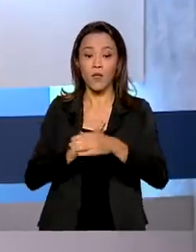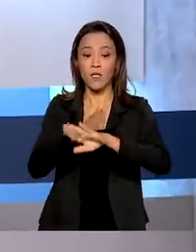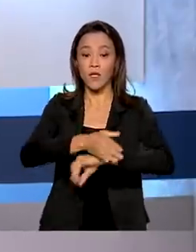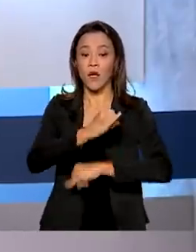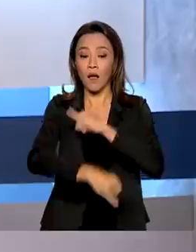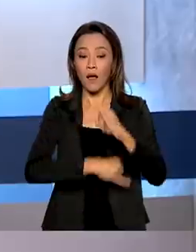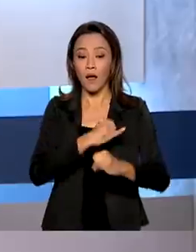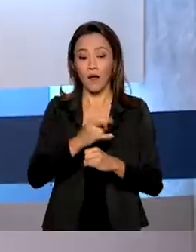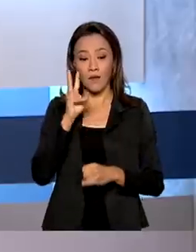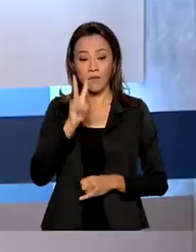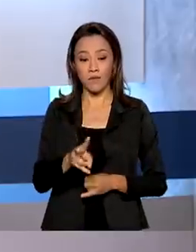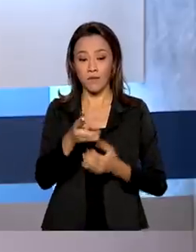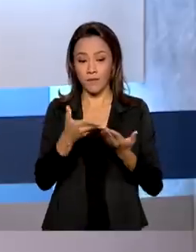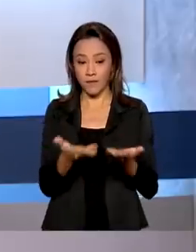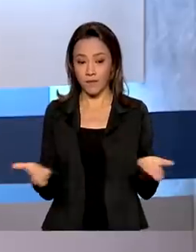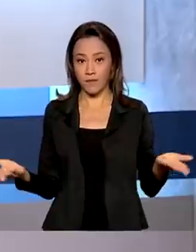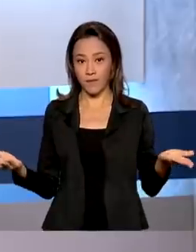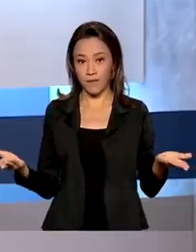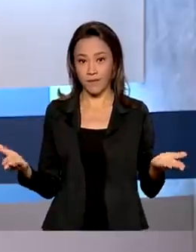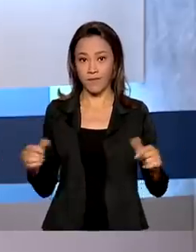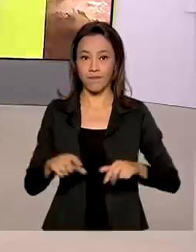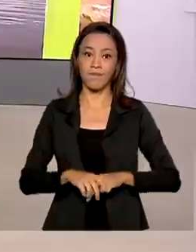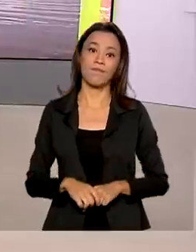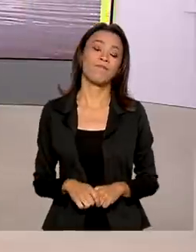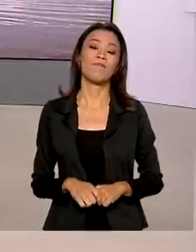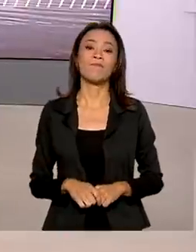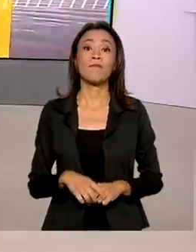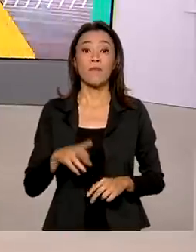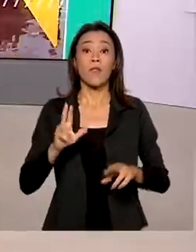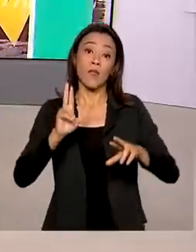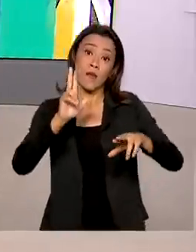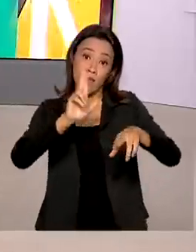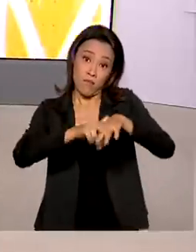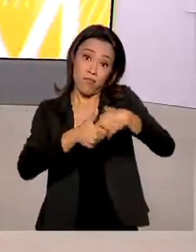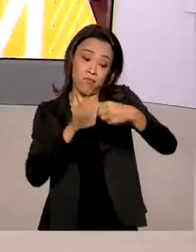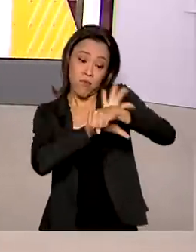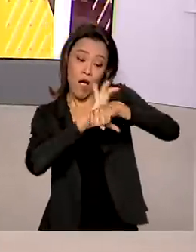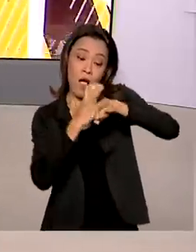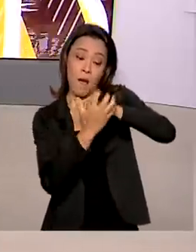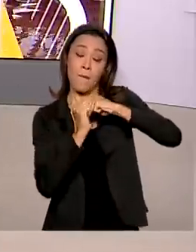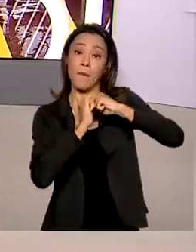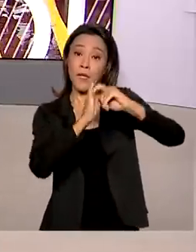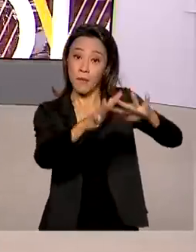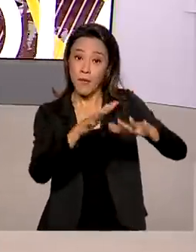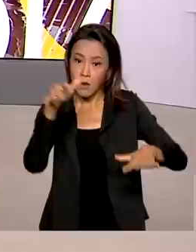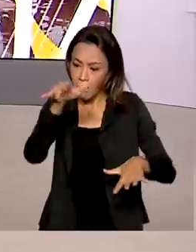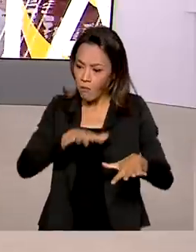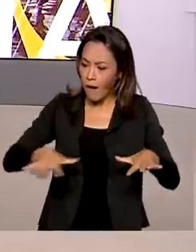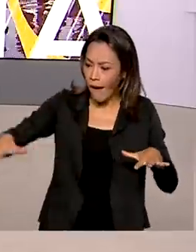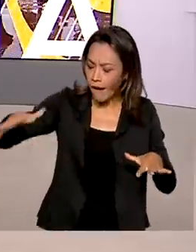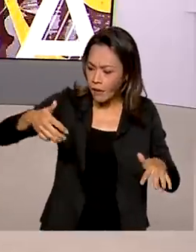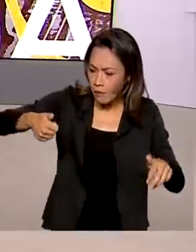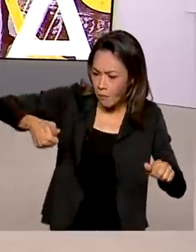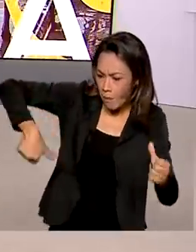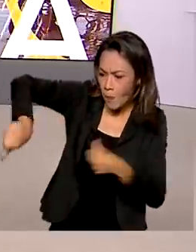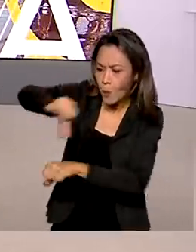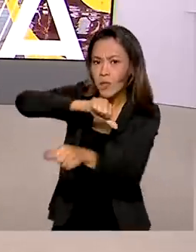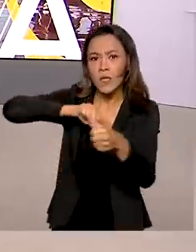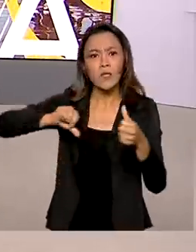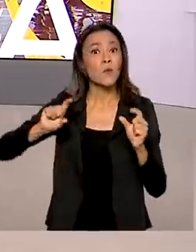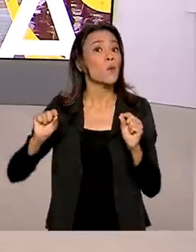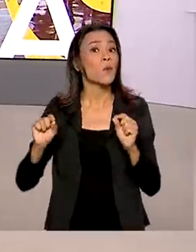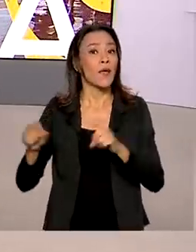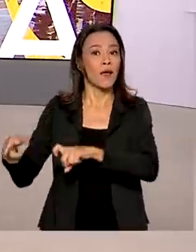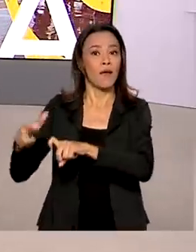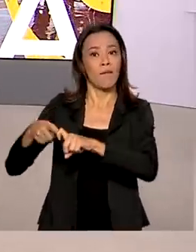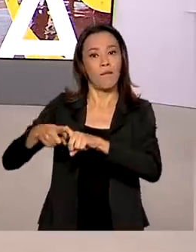.gov.br barra feirão. Com a pandemia de Covid-19, uma área que está passando por transformações é a medicina.